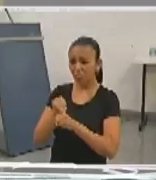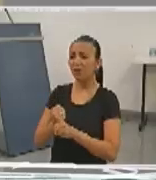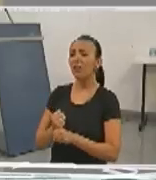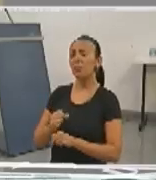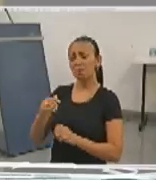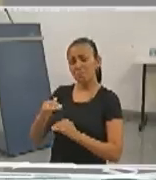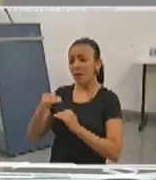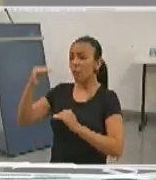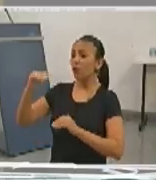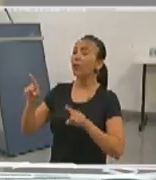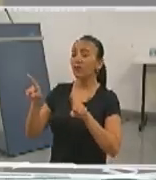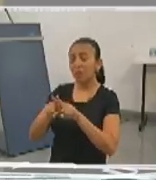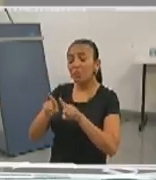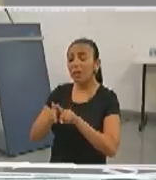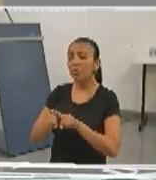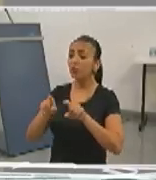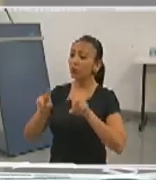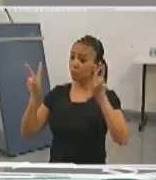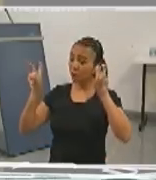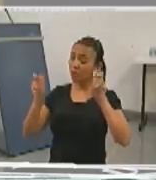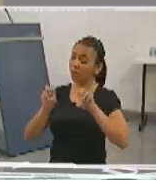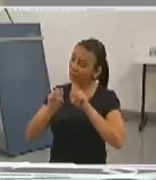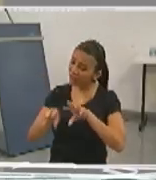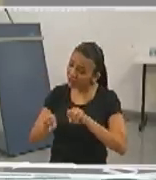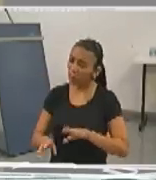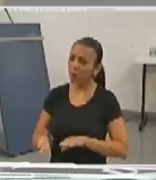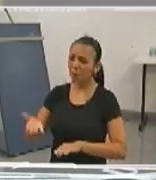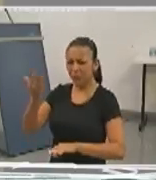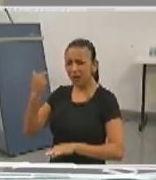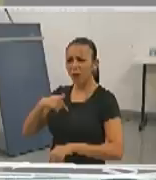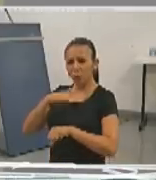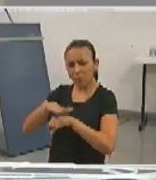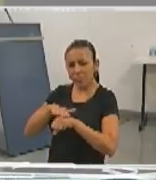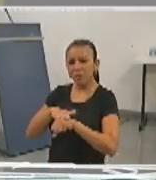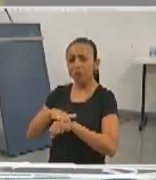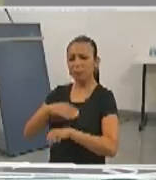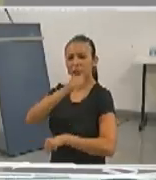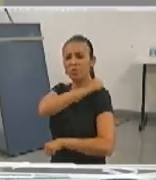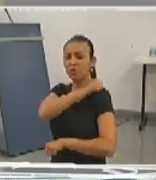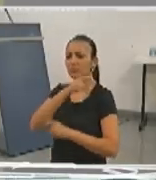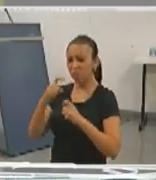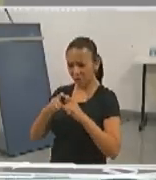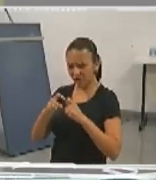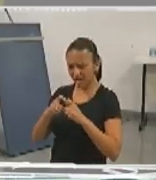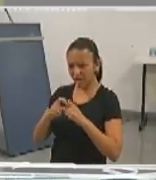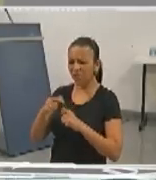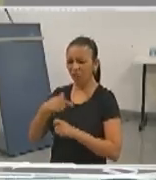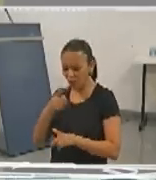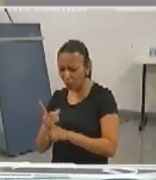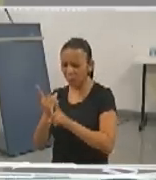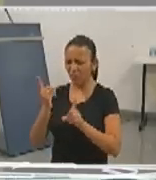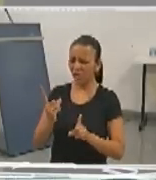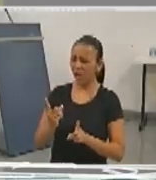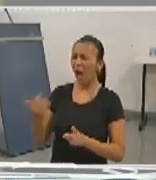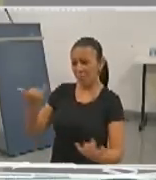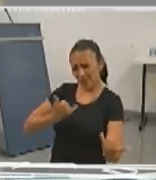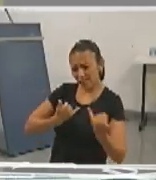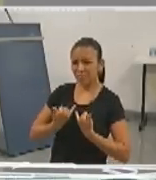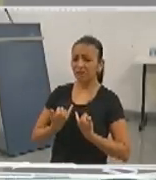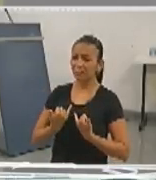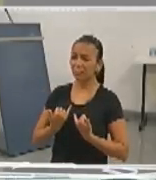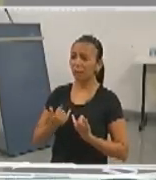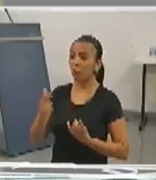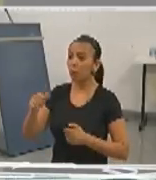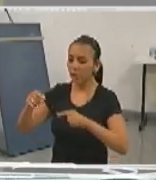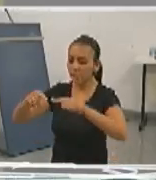relação ao ensino. Recentemente, eu estive conversando com os alunos da medicina que encontrei pelo meu caminhar e eles disseram olha, professor, a gente está sem